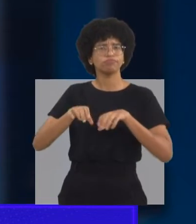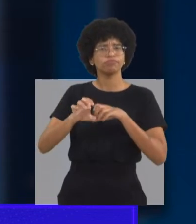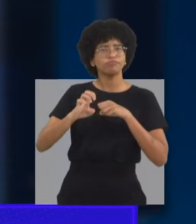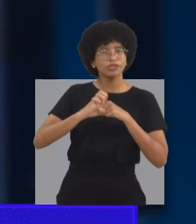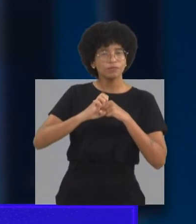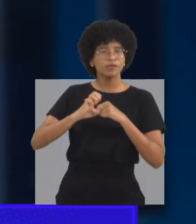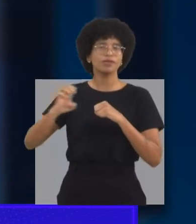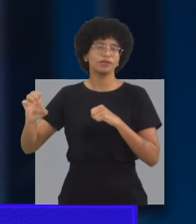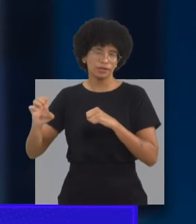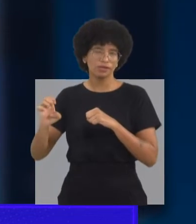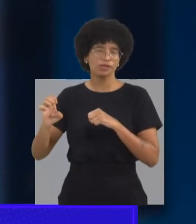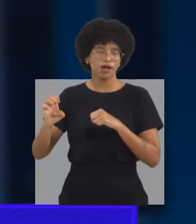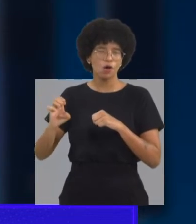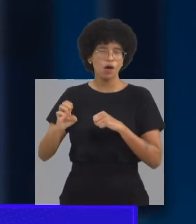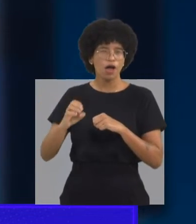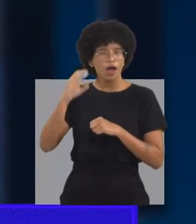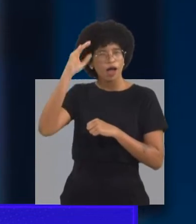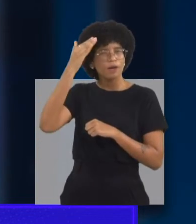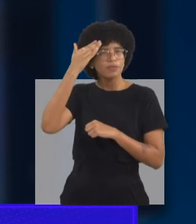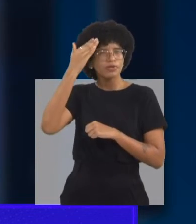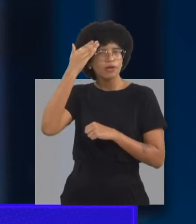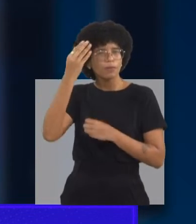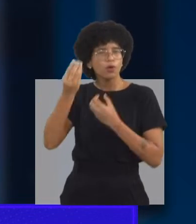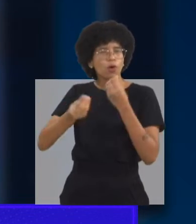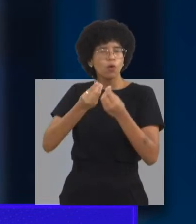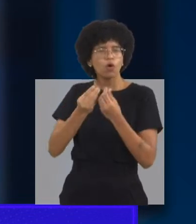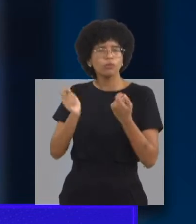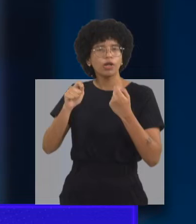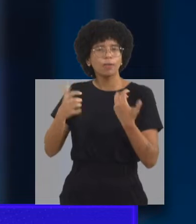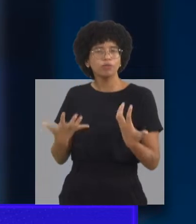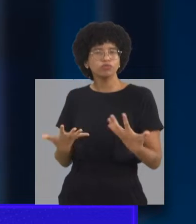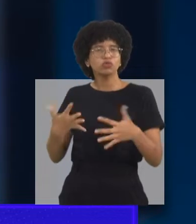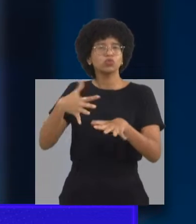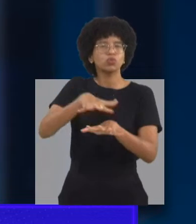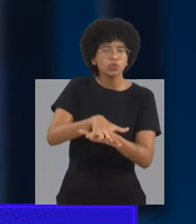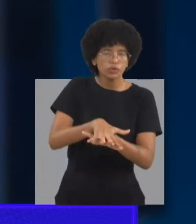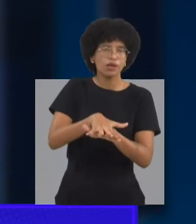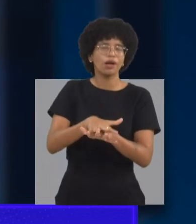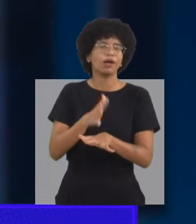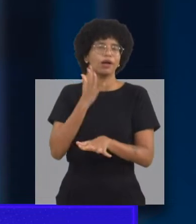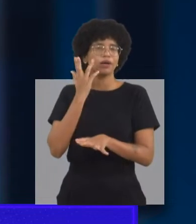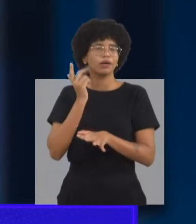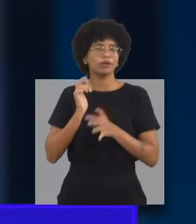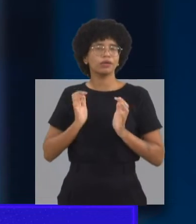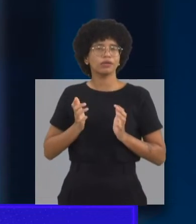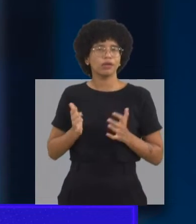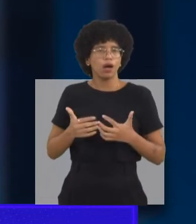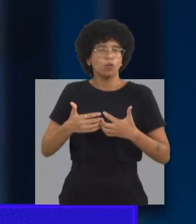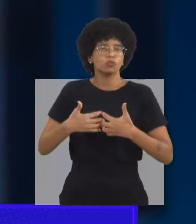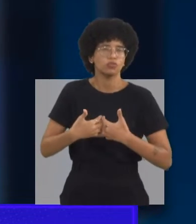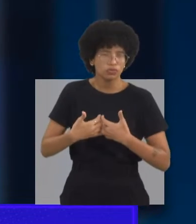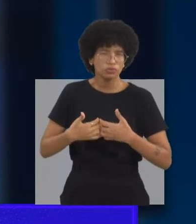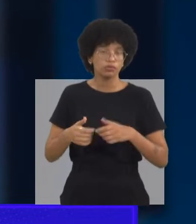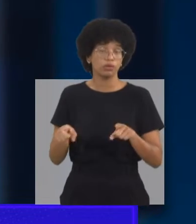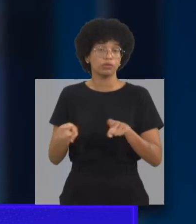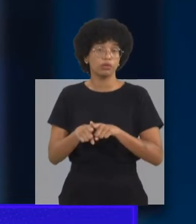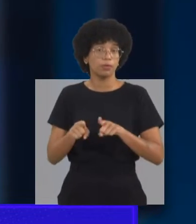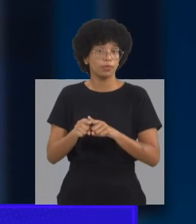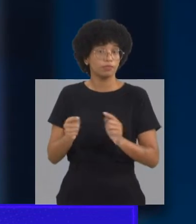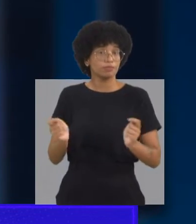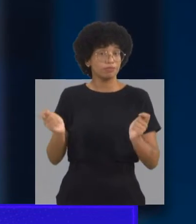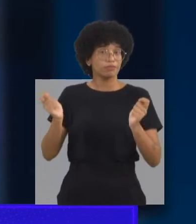aceitação ou do enxergar que está dentro do espectro, o importante é que toda a sociedade, comunidade